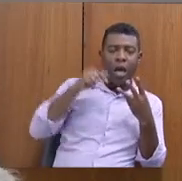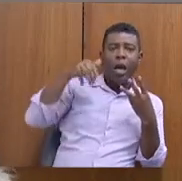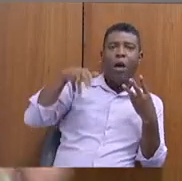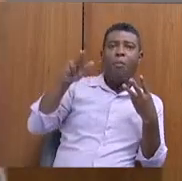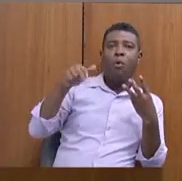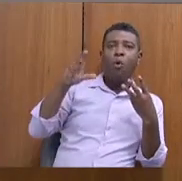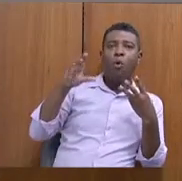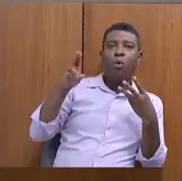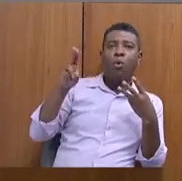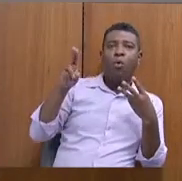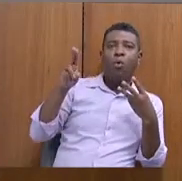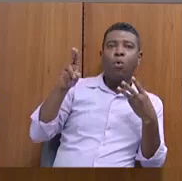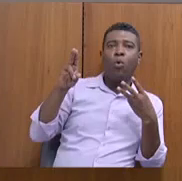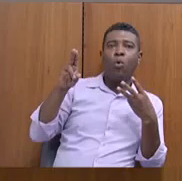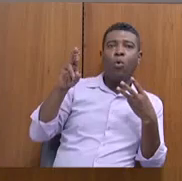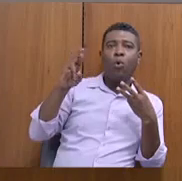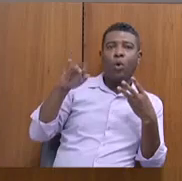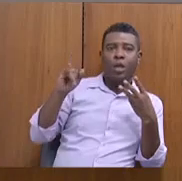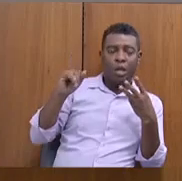Quanto à moradia,